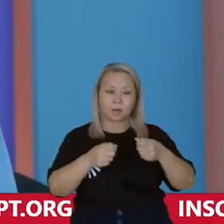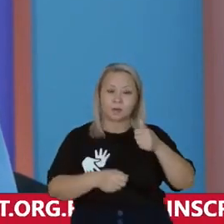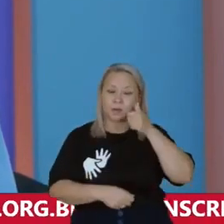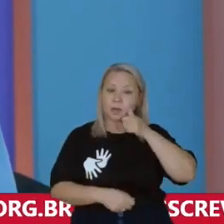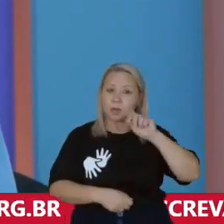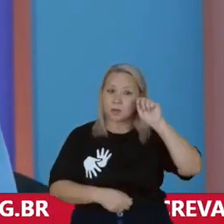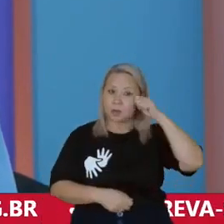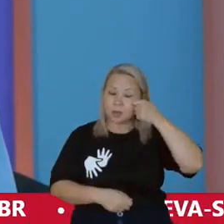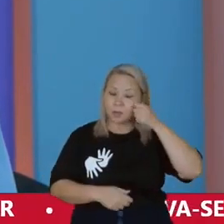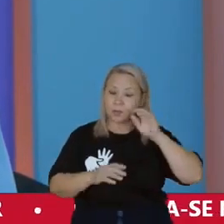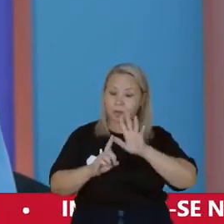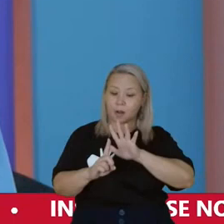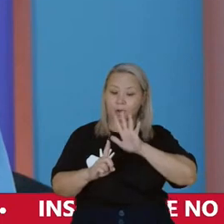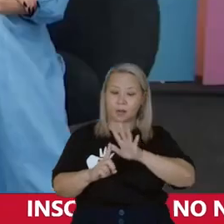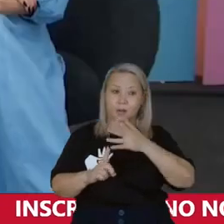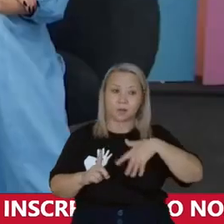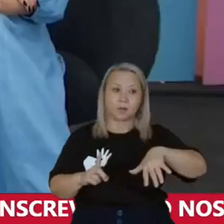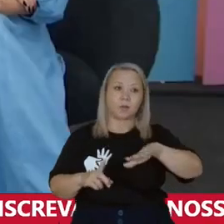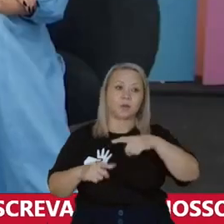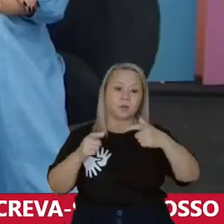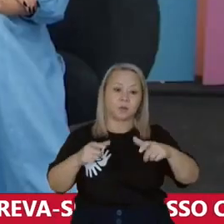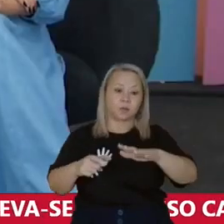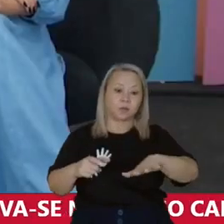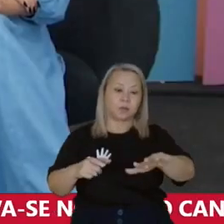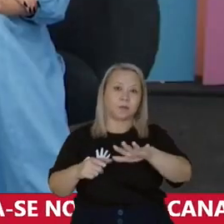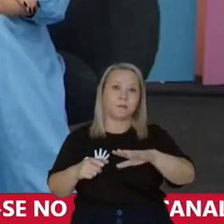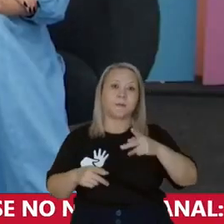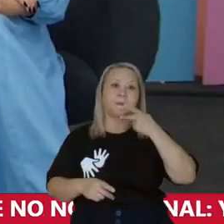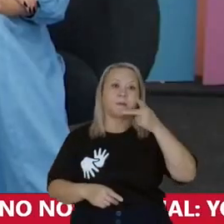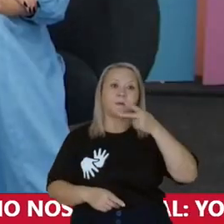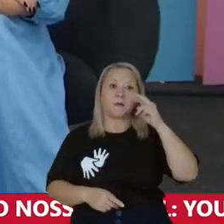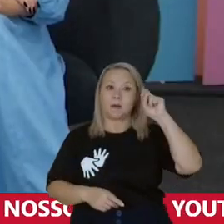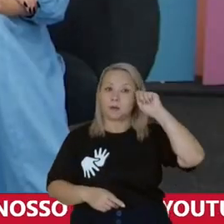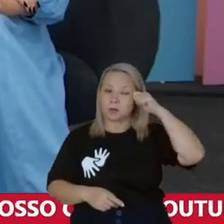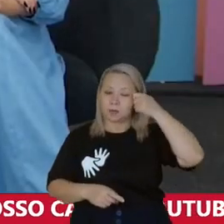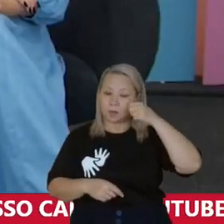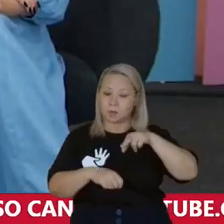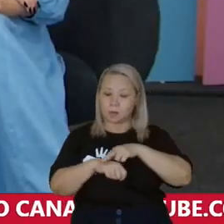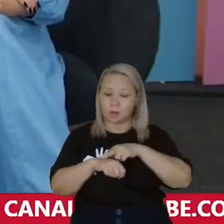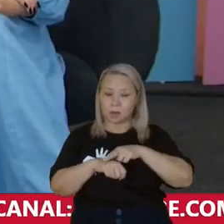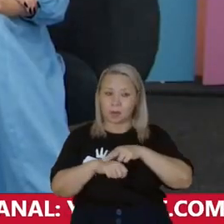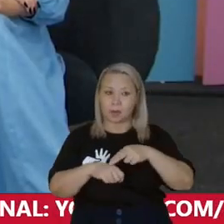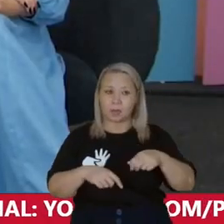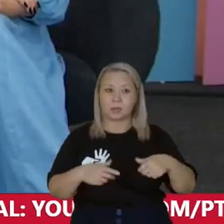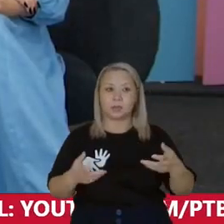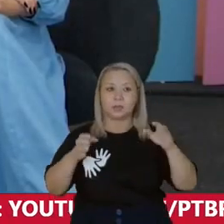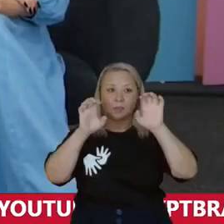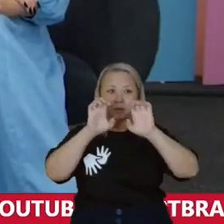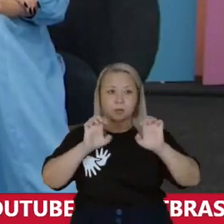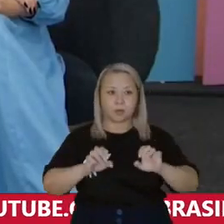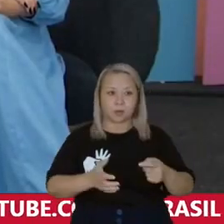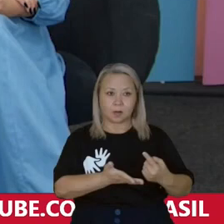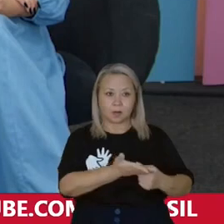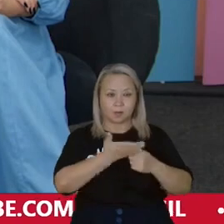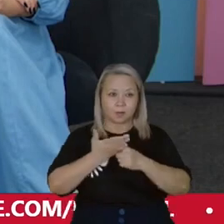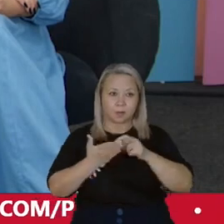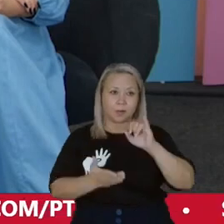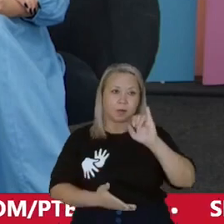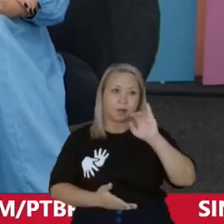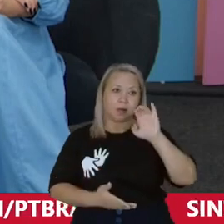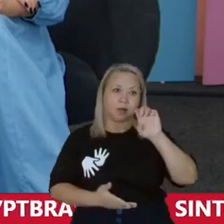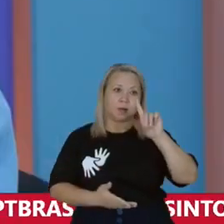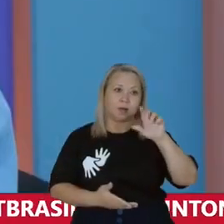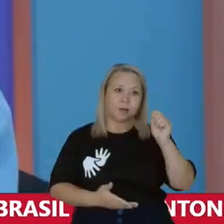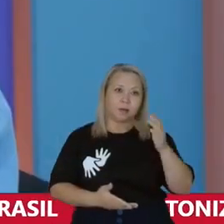ainda mais impactadas em todos os campos Para falar sobre racismo estrutural e suas várias faces Convidamos Ieda Leal e